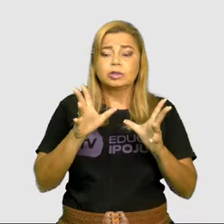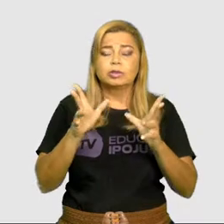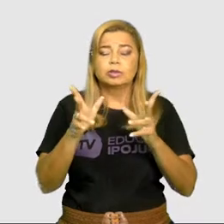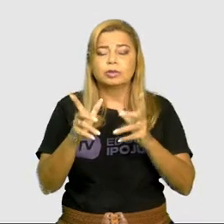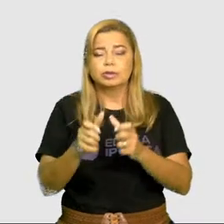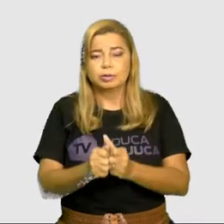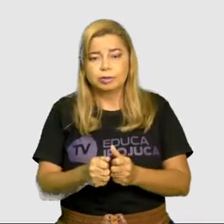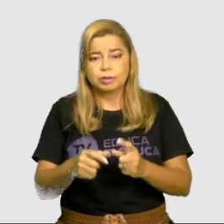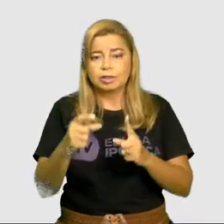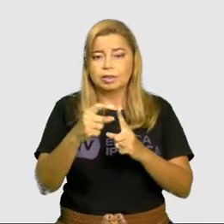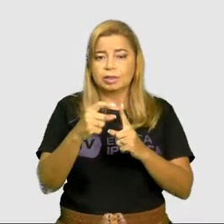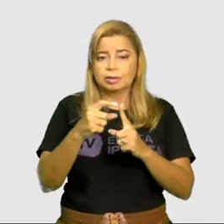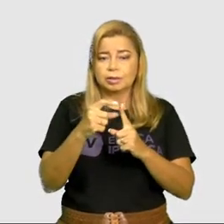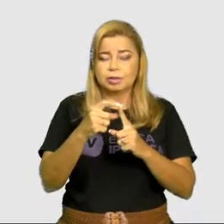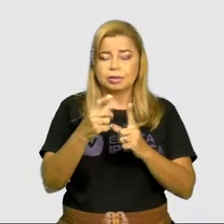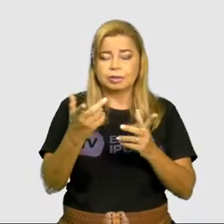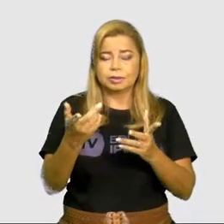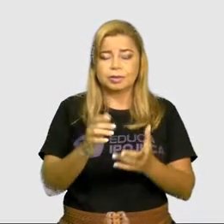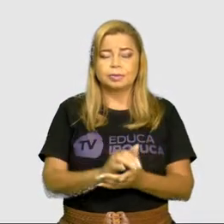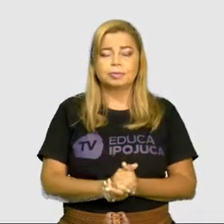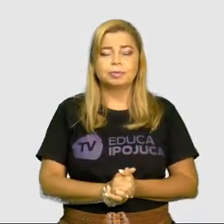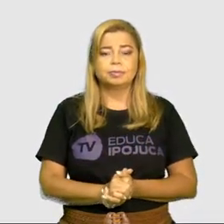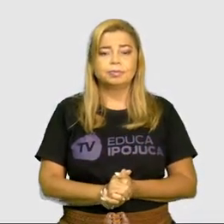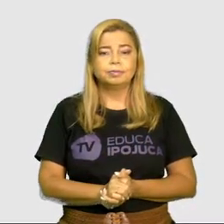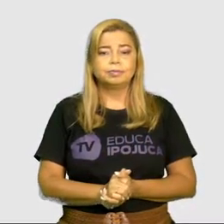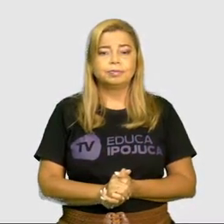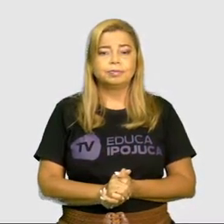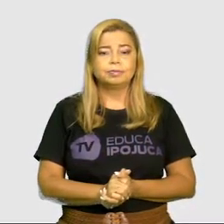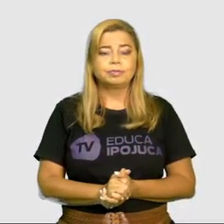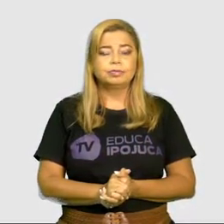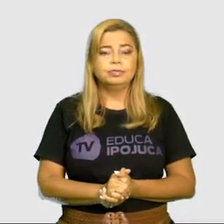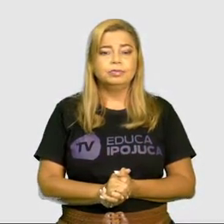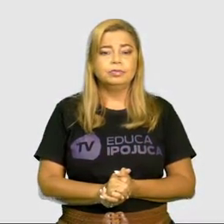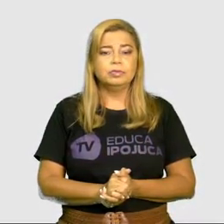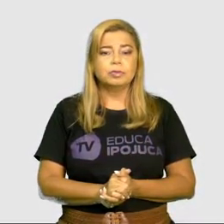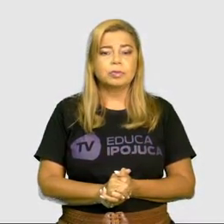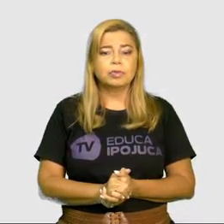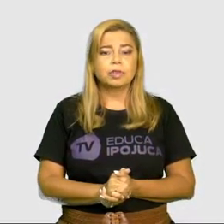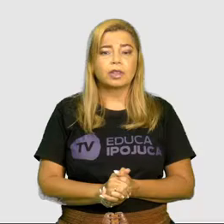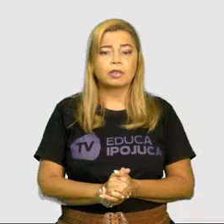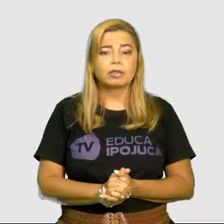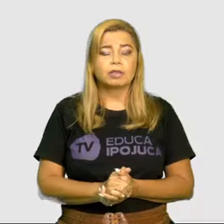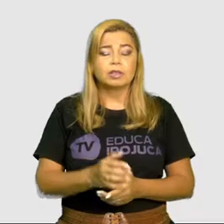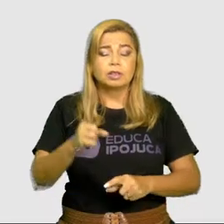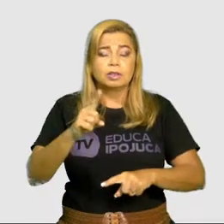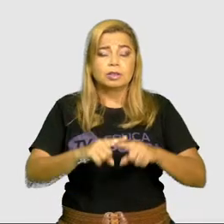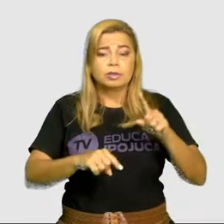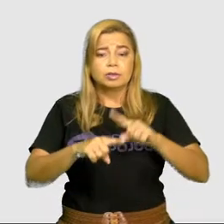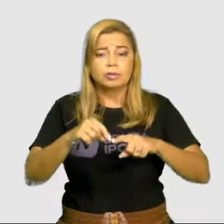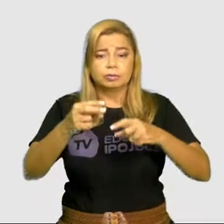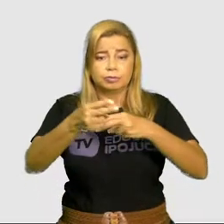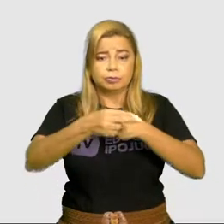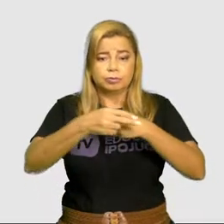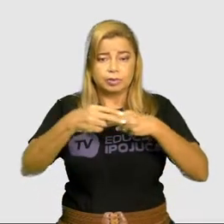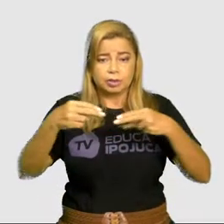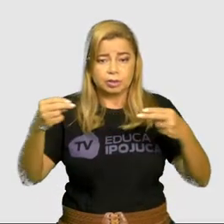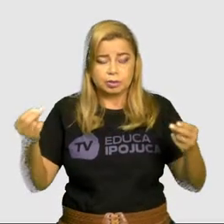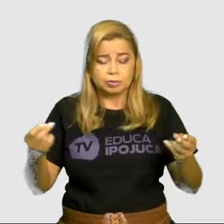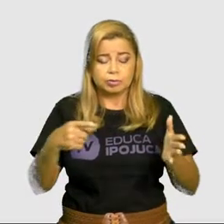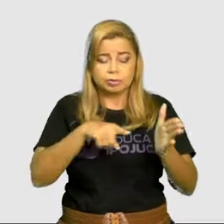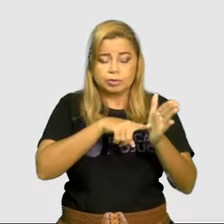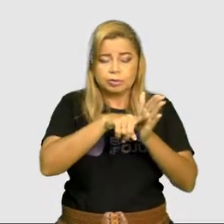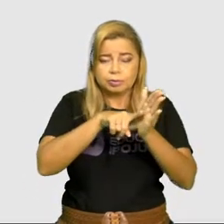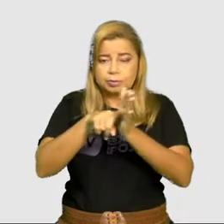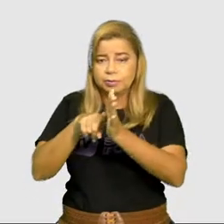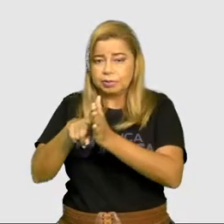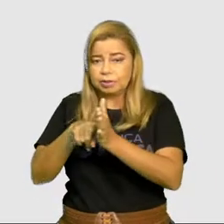e mais um pouco. Uma das maneiras de aprender e pesquisar palavras é usar